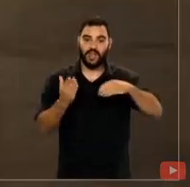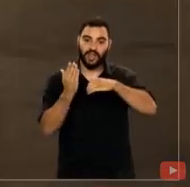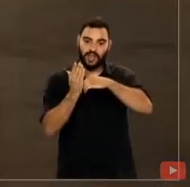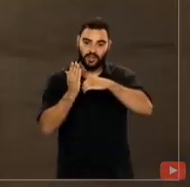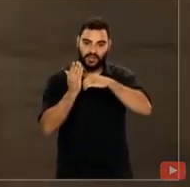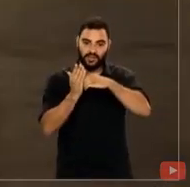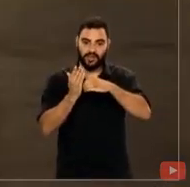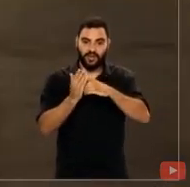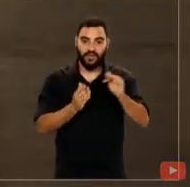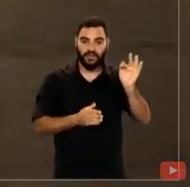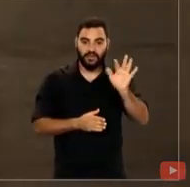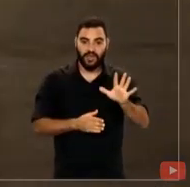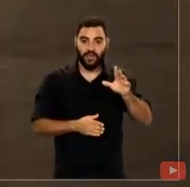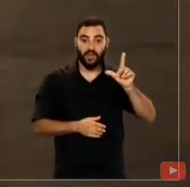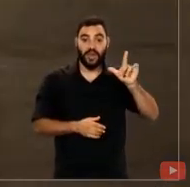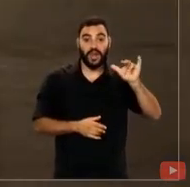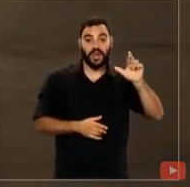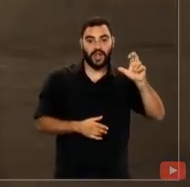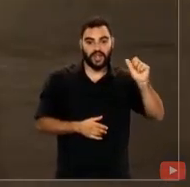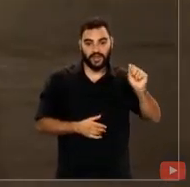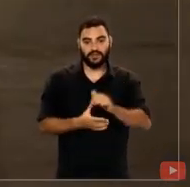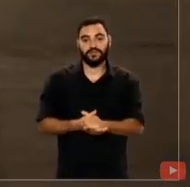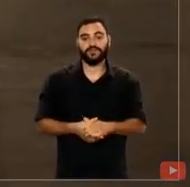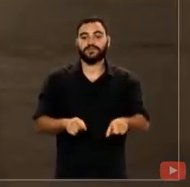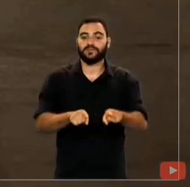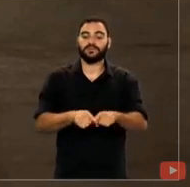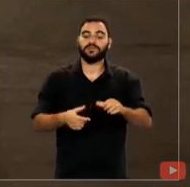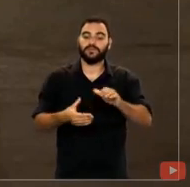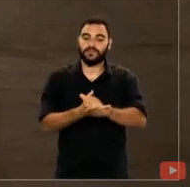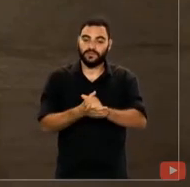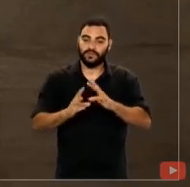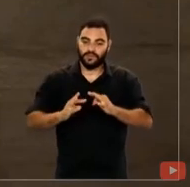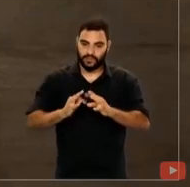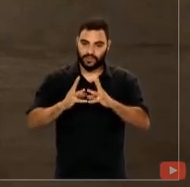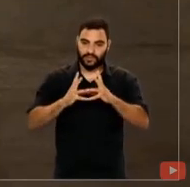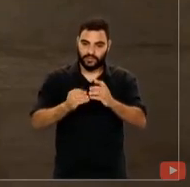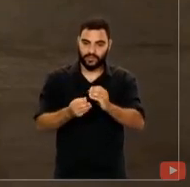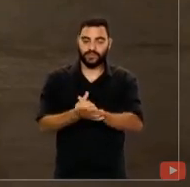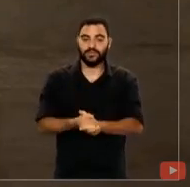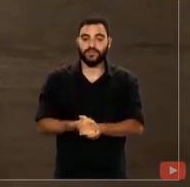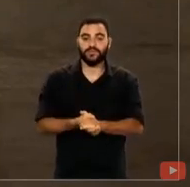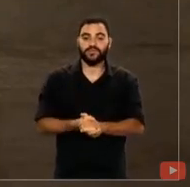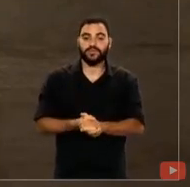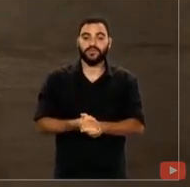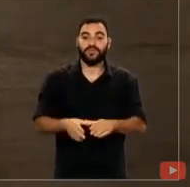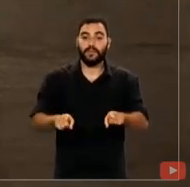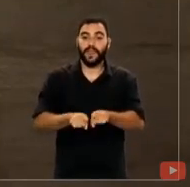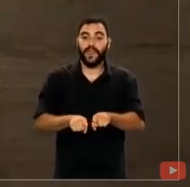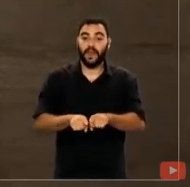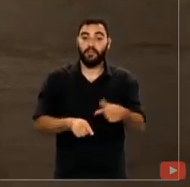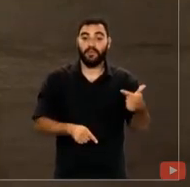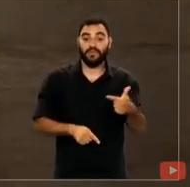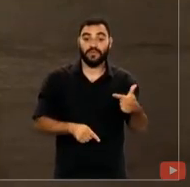deputado federal Arthur Lira, na pessoa de quem cumprimento todos os parlamentares. Cumprimento, sua excelência, o senhor vice